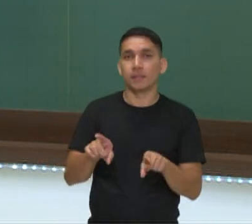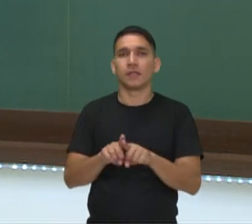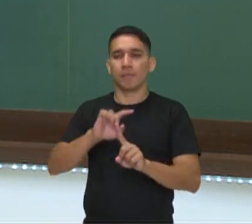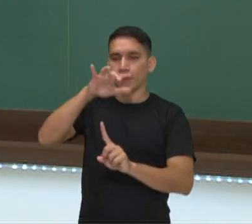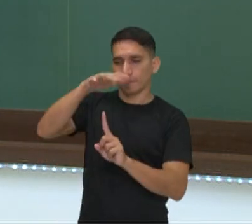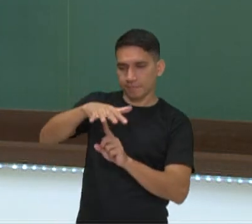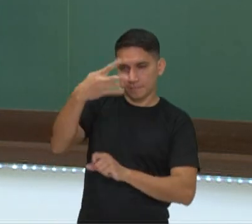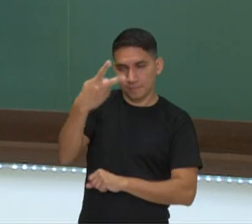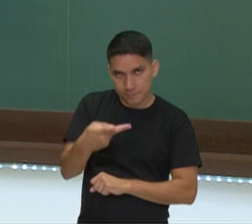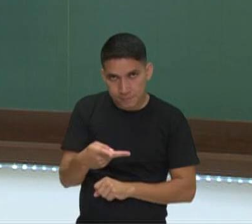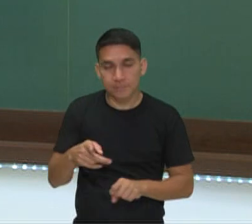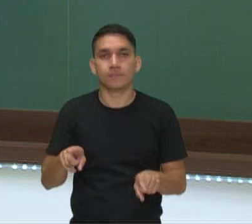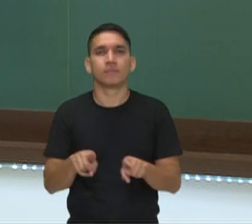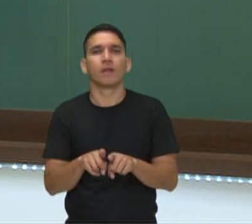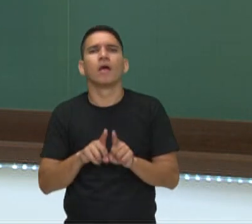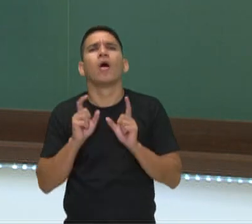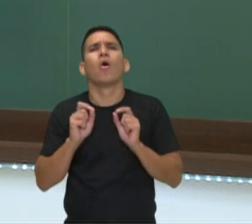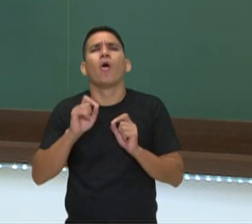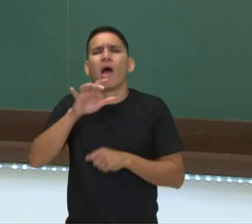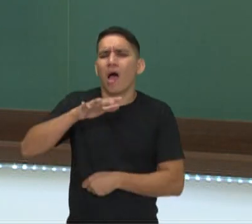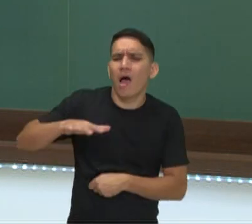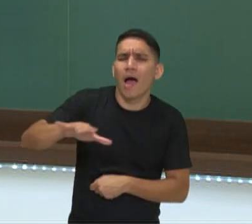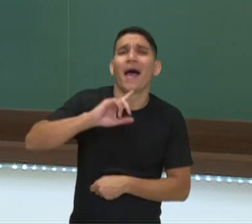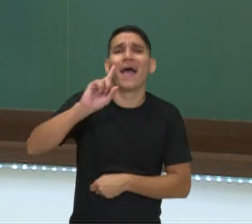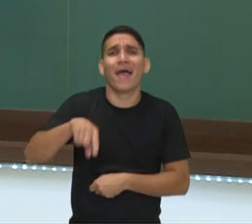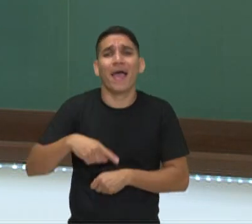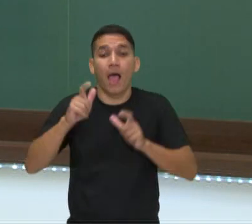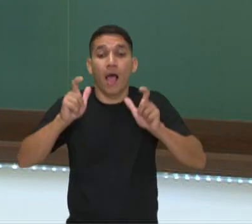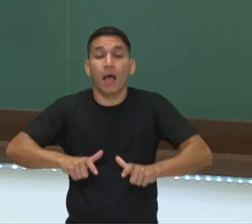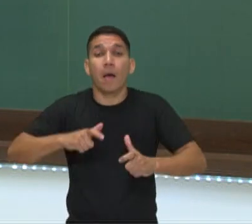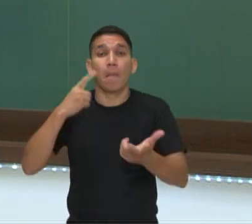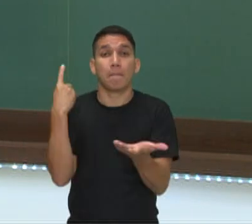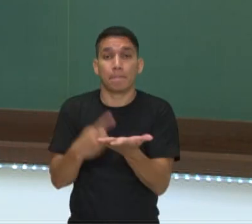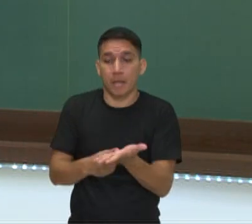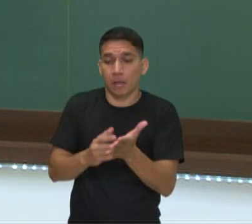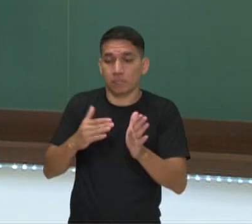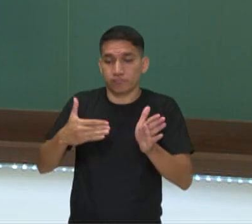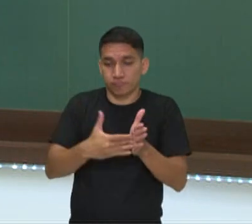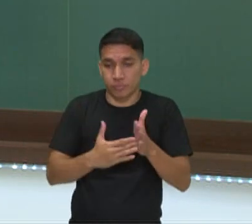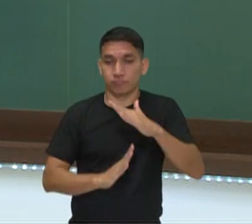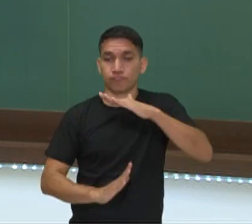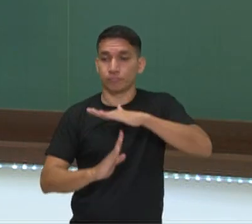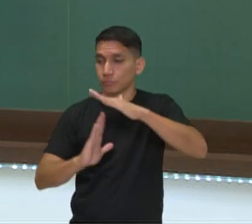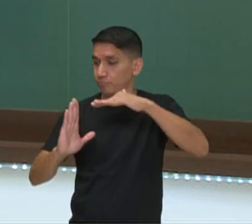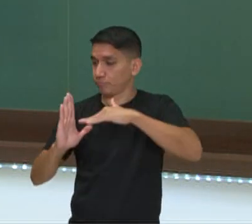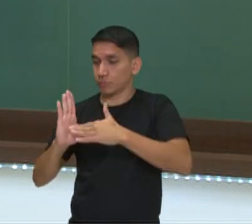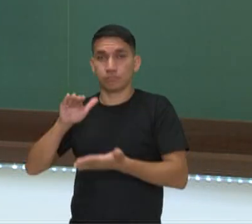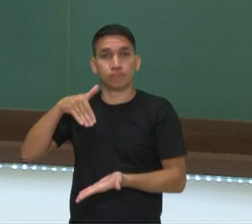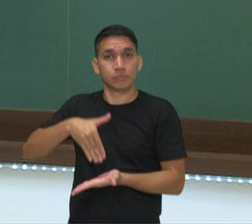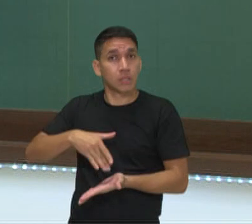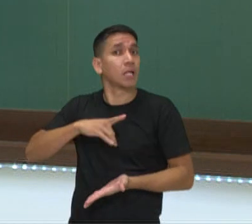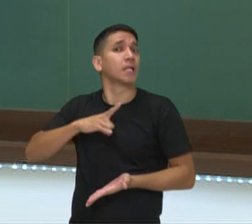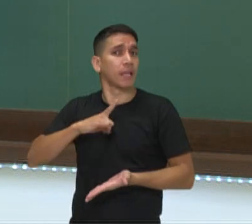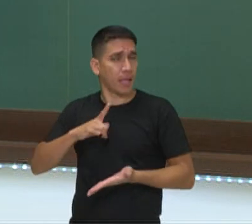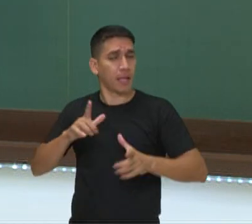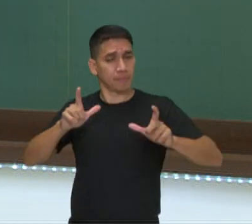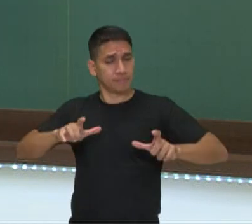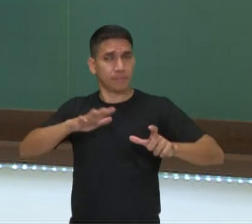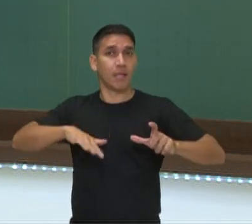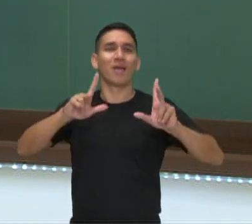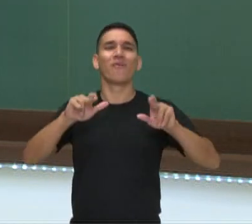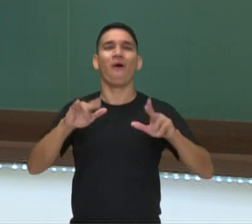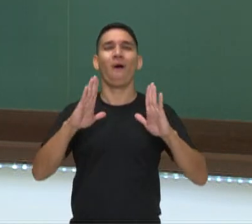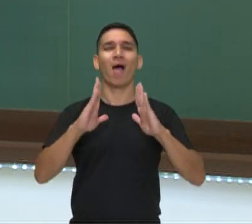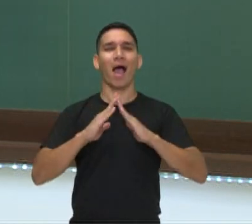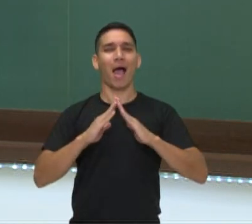paranaense, território é uma área demarcada, onde existem fronteiras para marcar. É igual na nossa